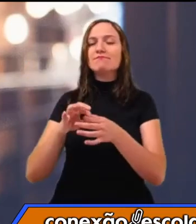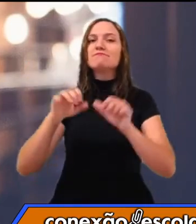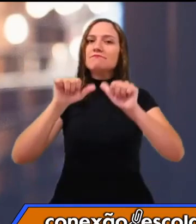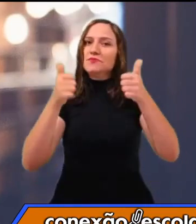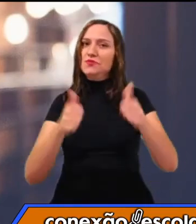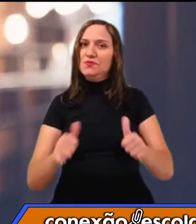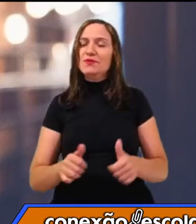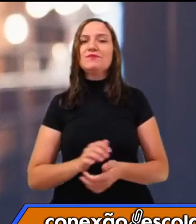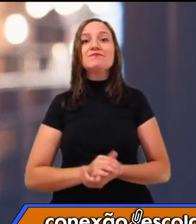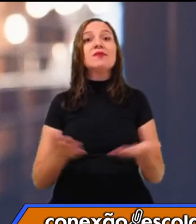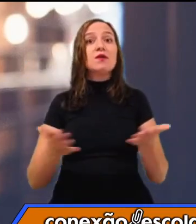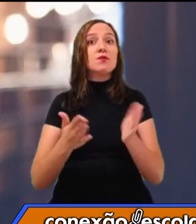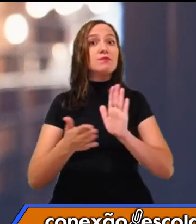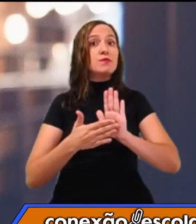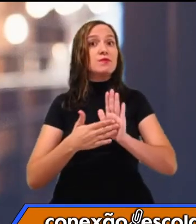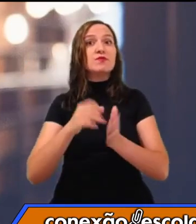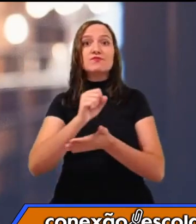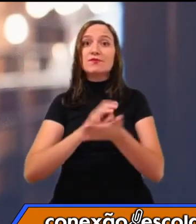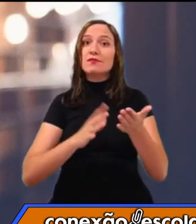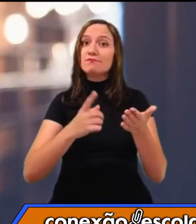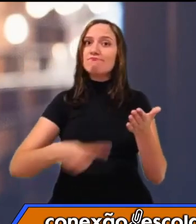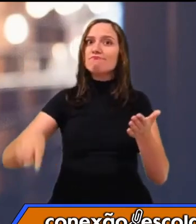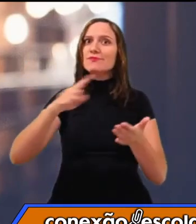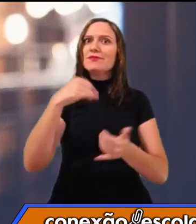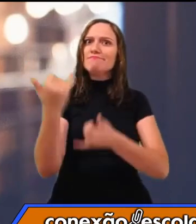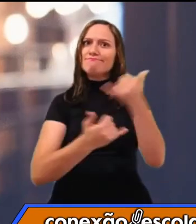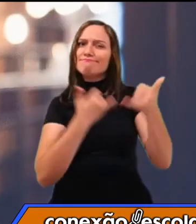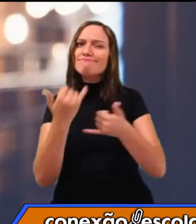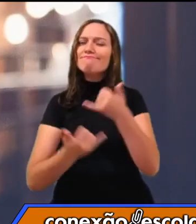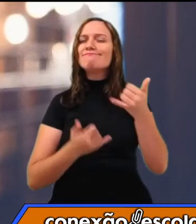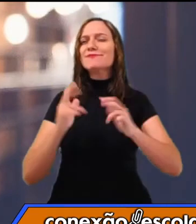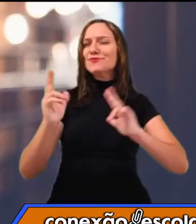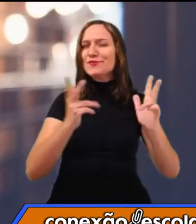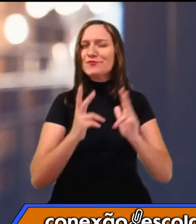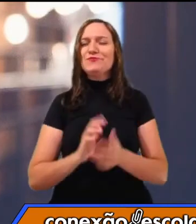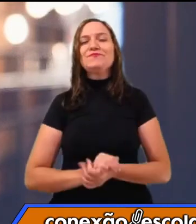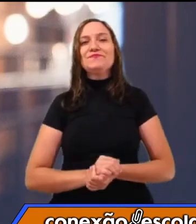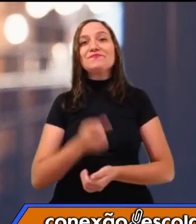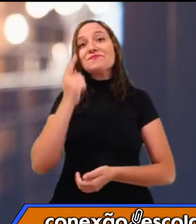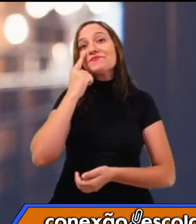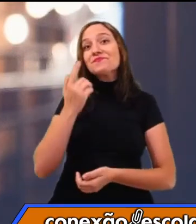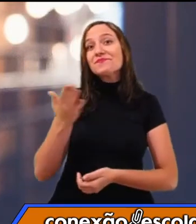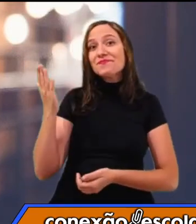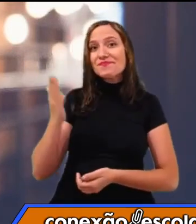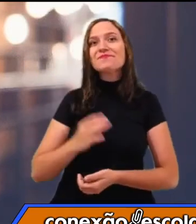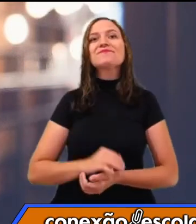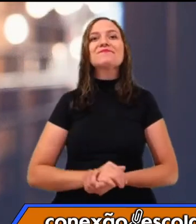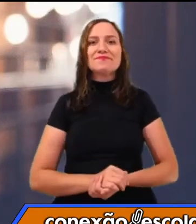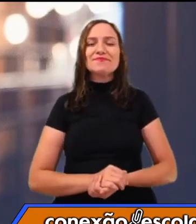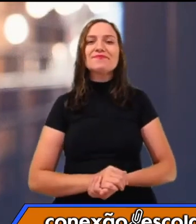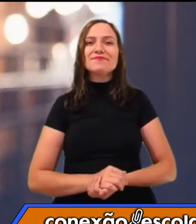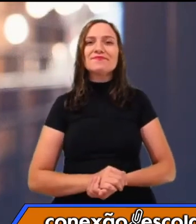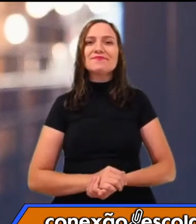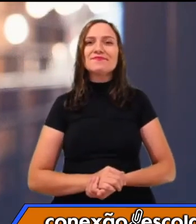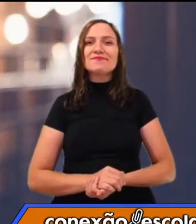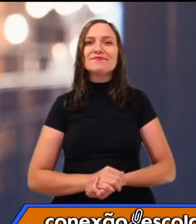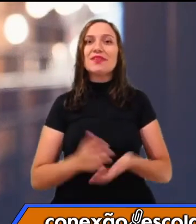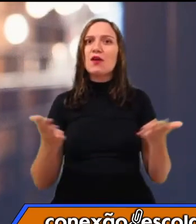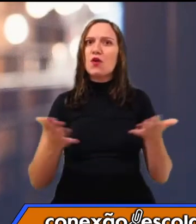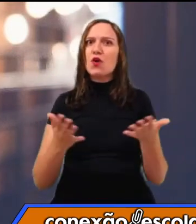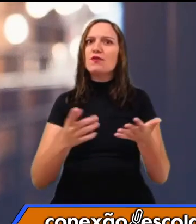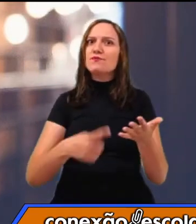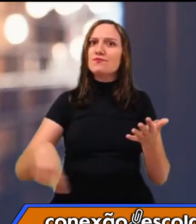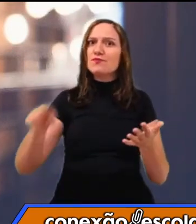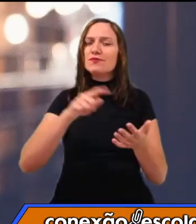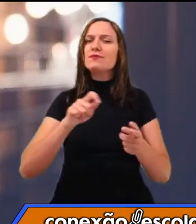aqui uma atividade, uma proposta de atividade para vocês se divertirem um pouco, né? Veja só. Olha só. Faça